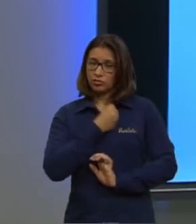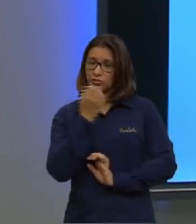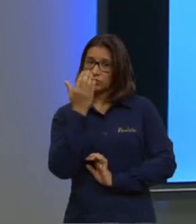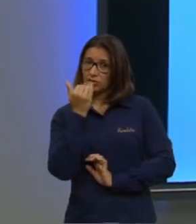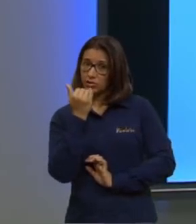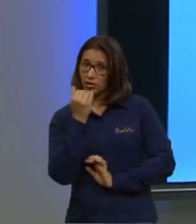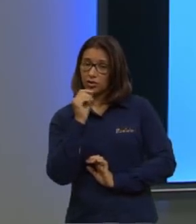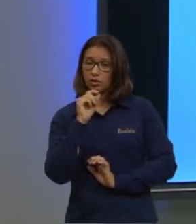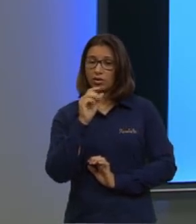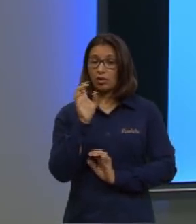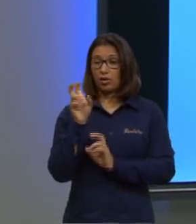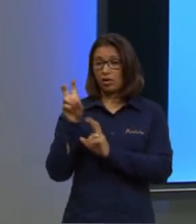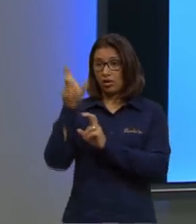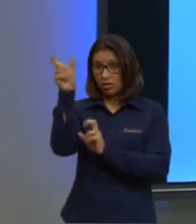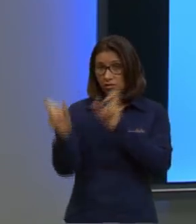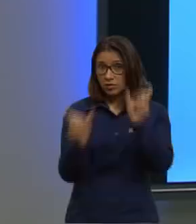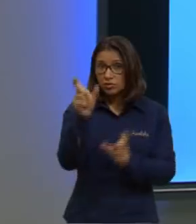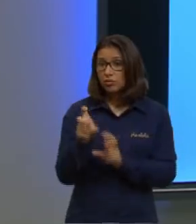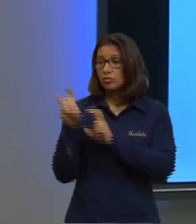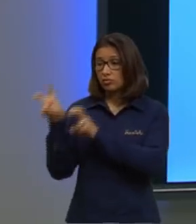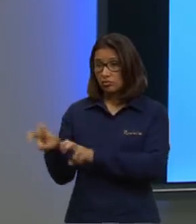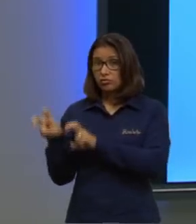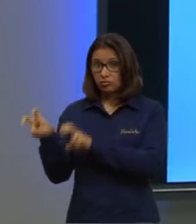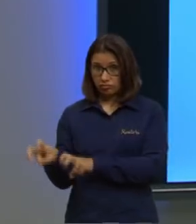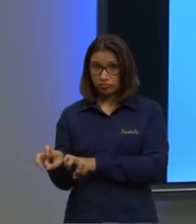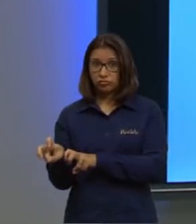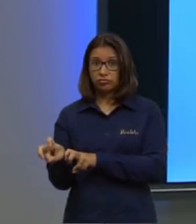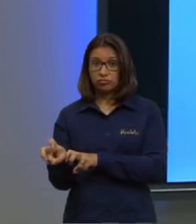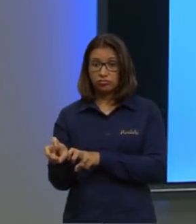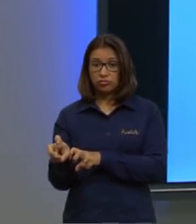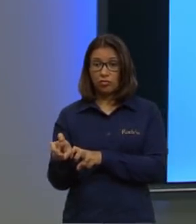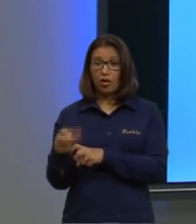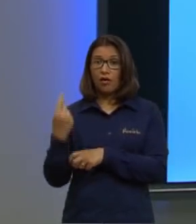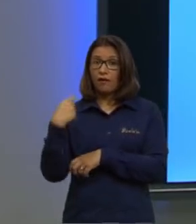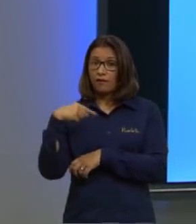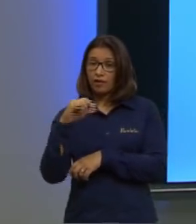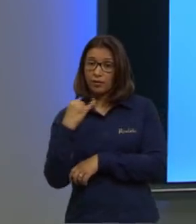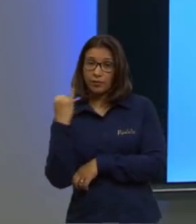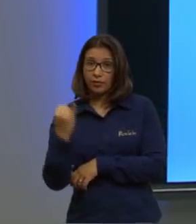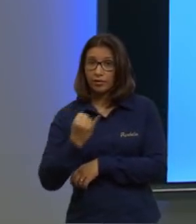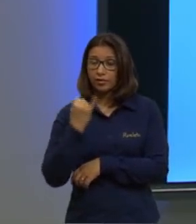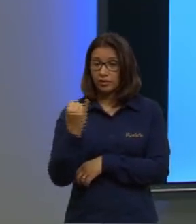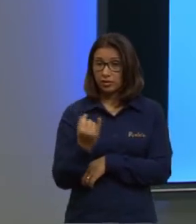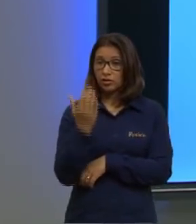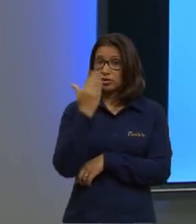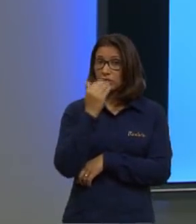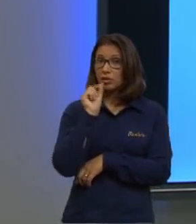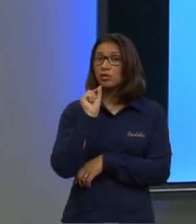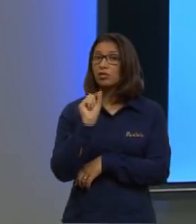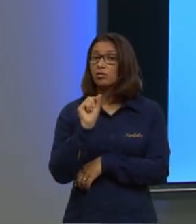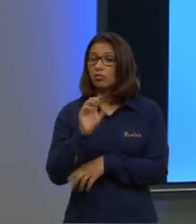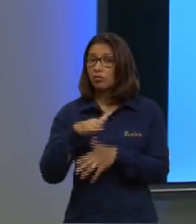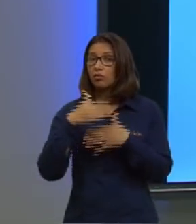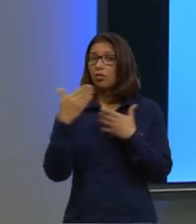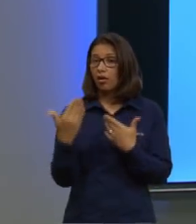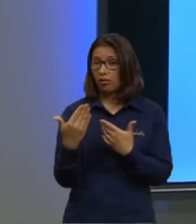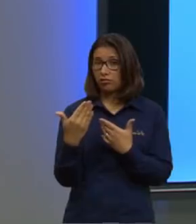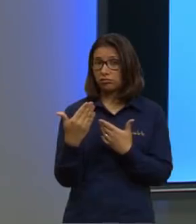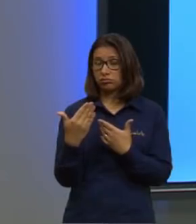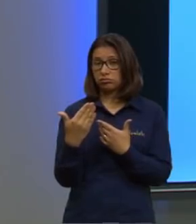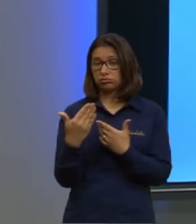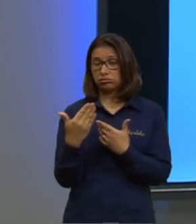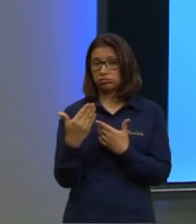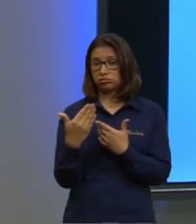a que os produtores se submeteram foi importante eles terem consumido os alimentos ricos em